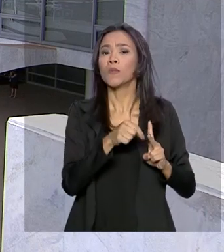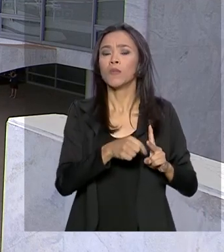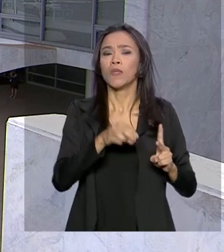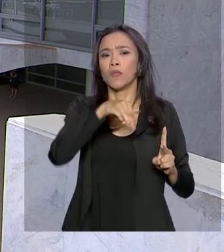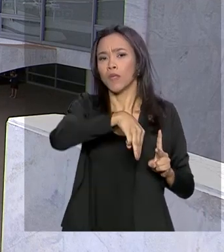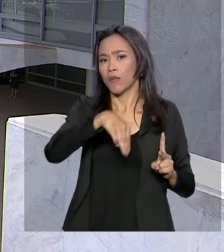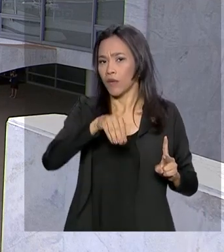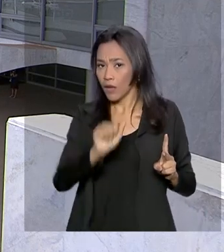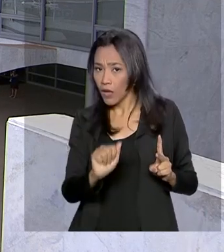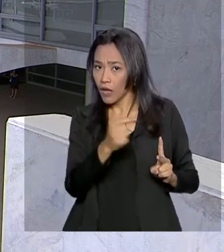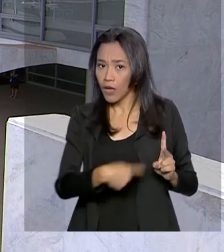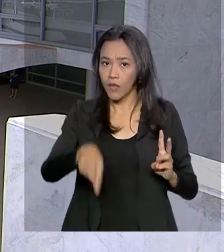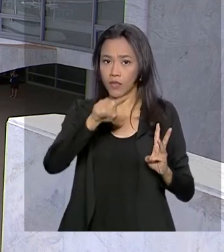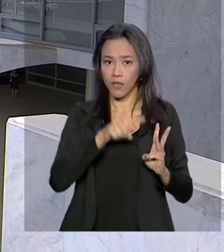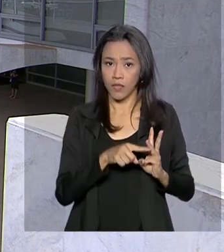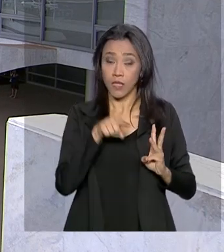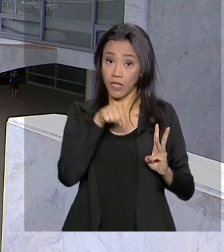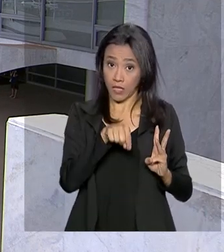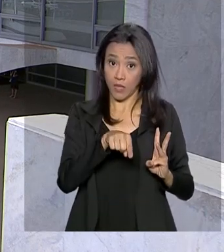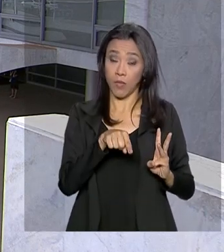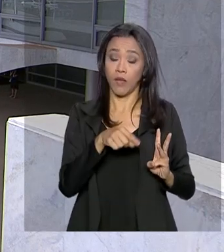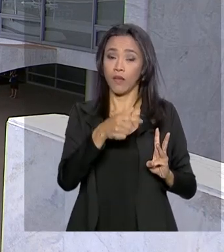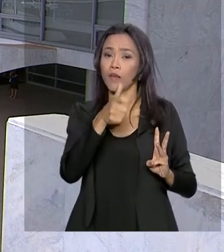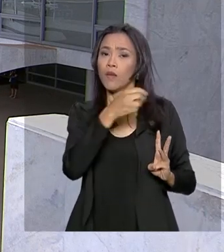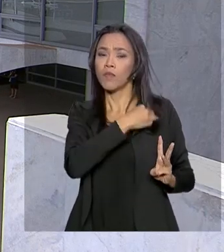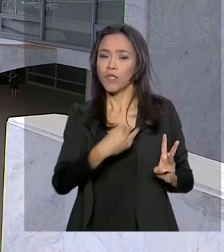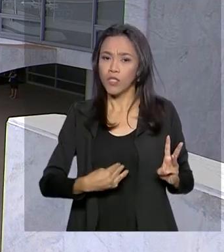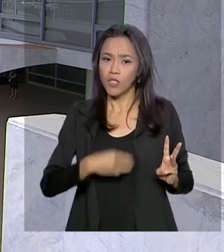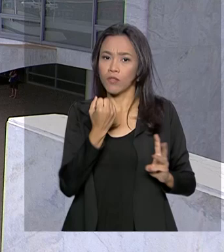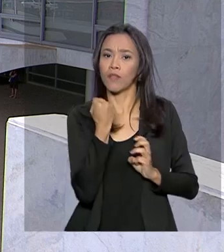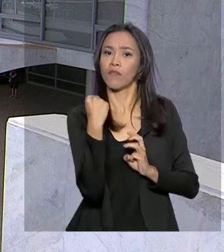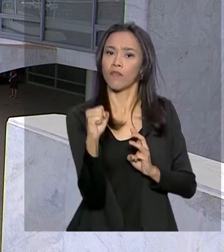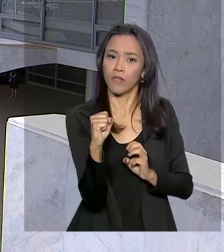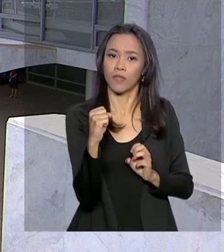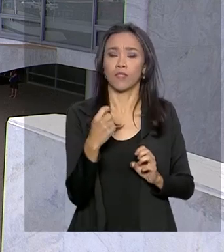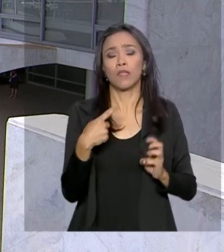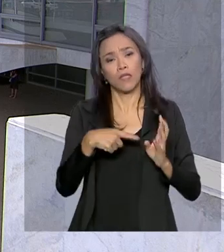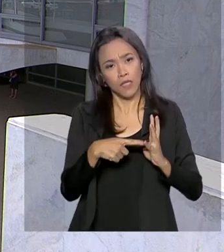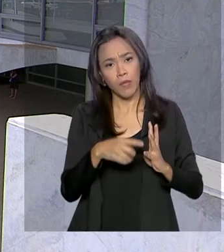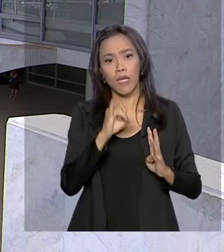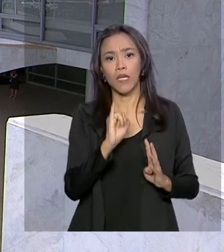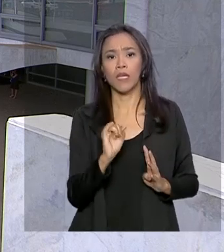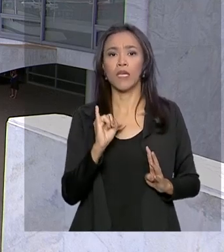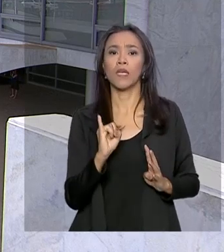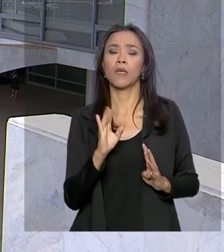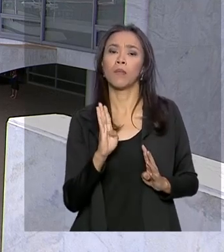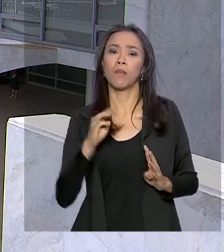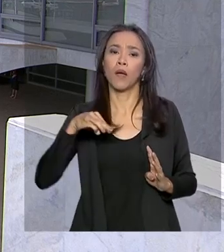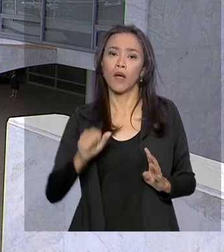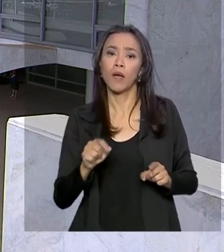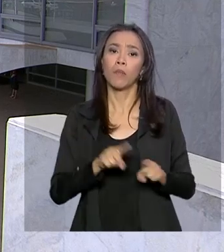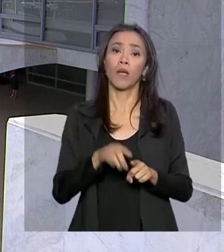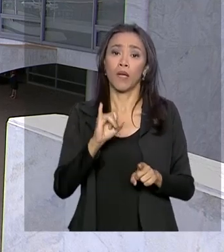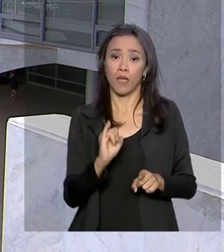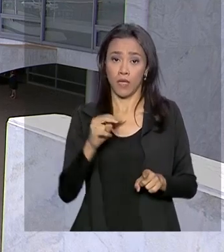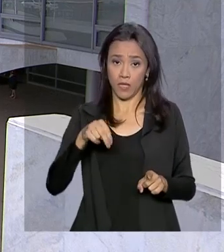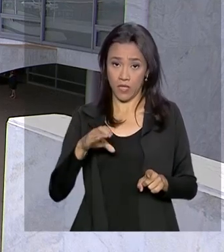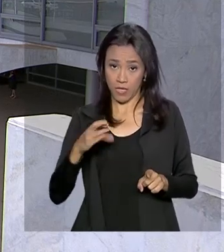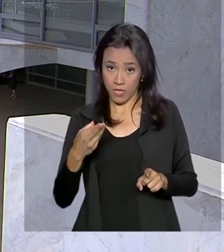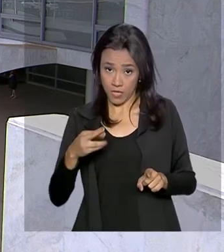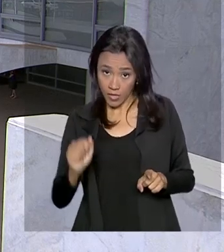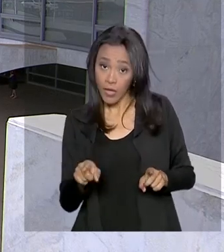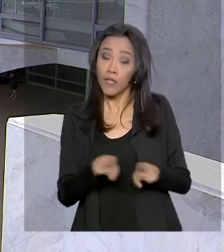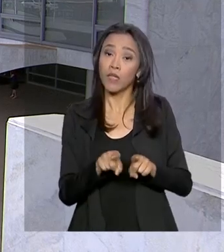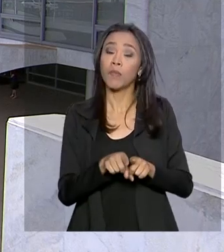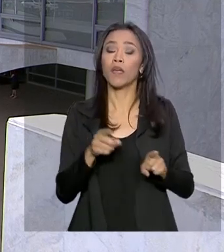do Meio Ambiente, e Fernando Azevedo, da Defesa. Além do Ibama, do Incra e da FUNAI. Os ministros vão